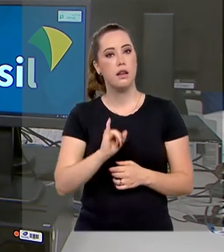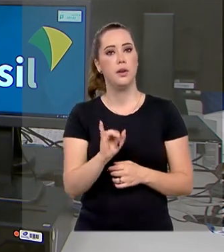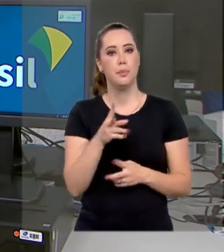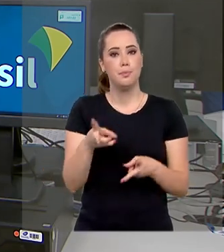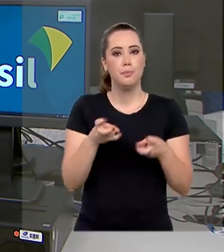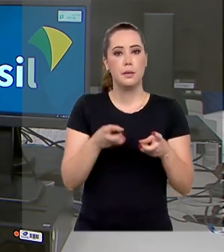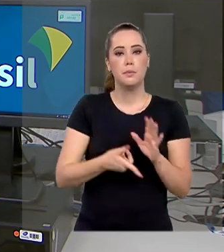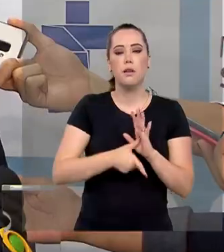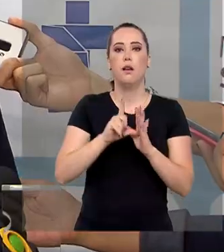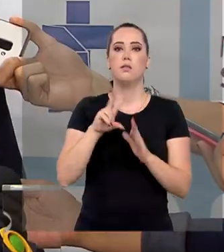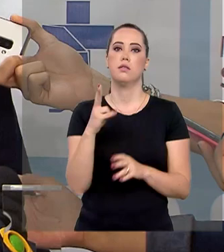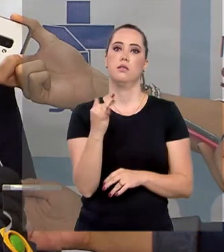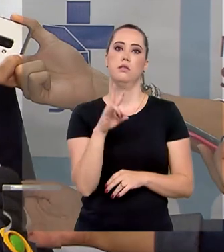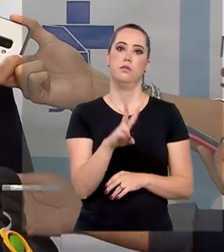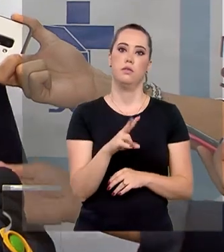HIV.